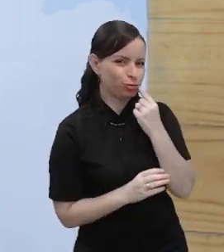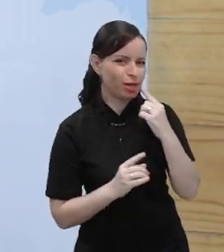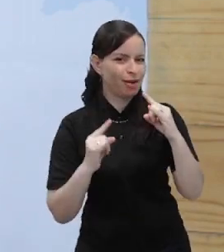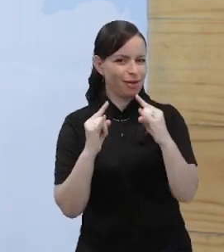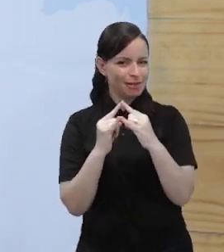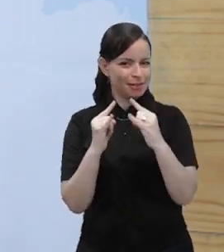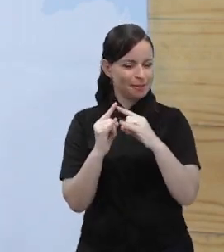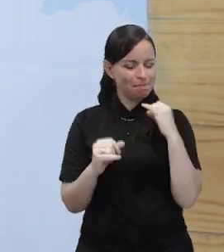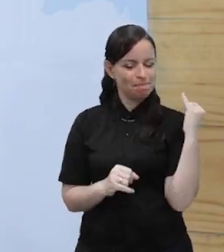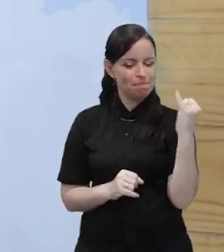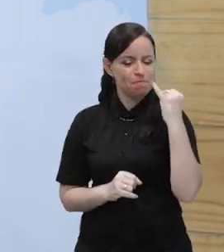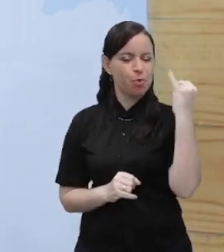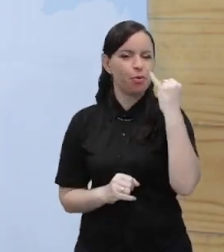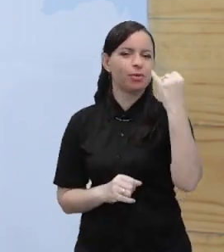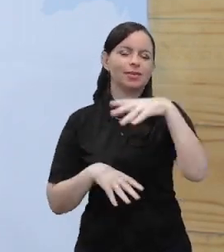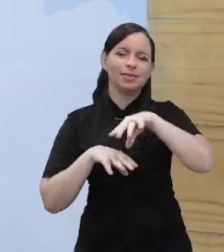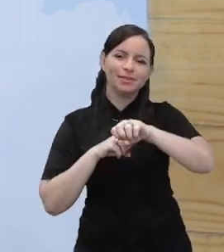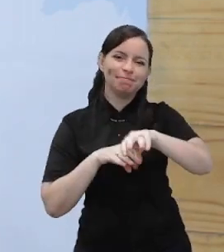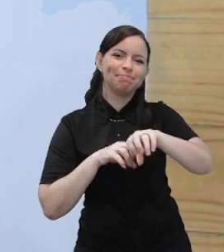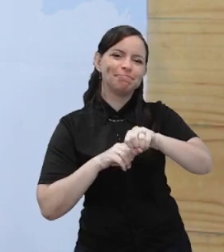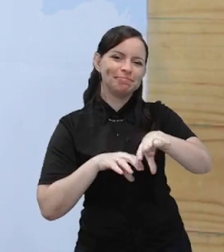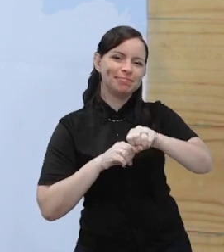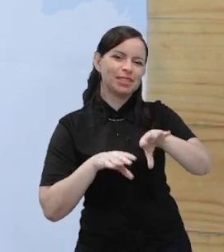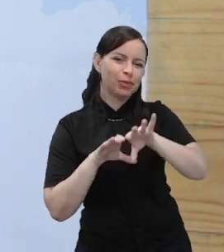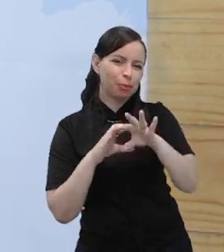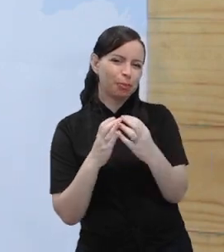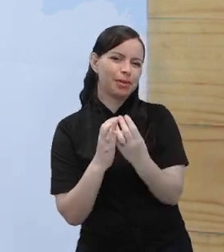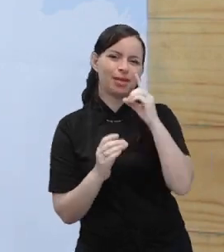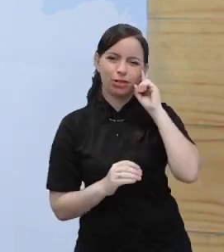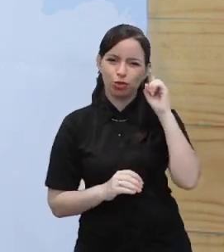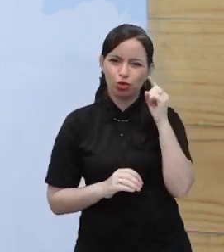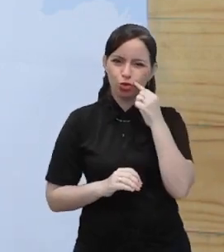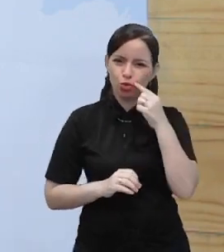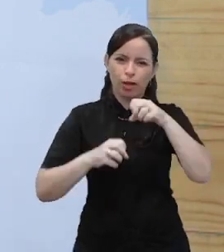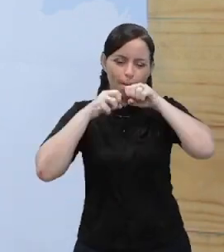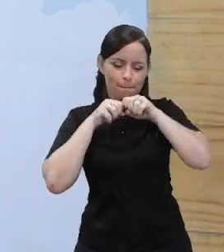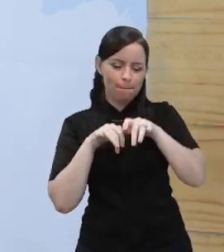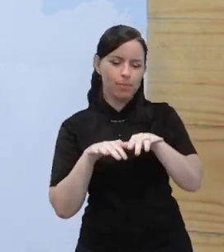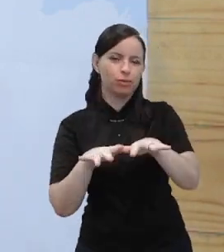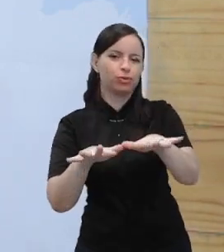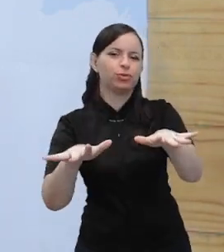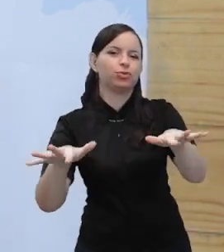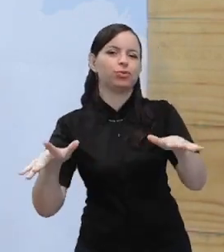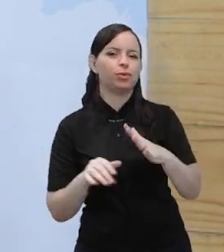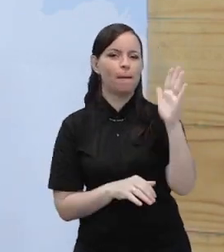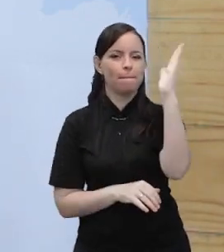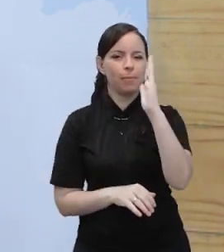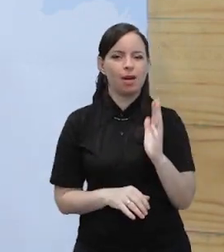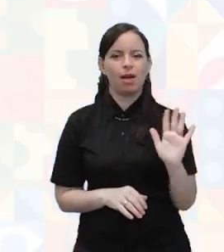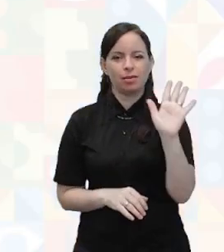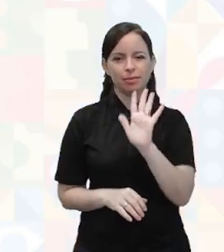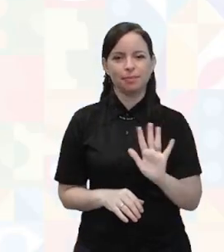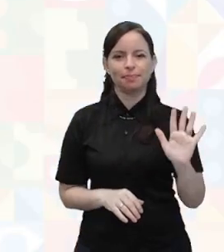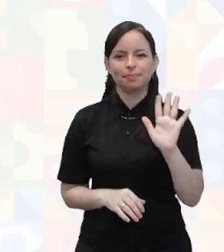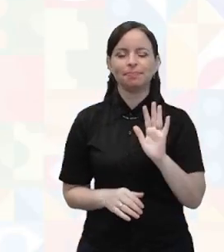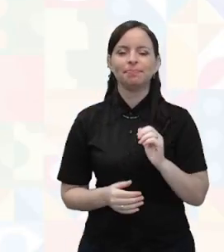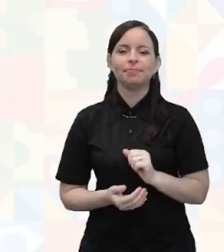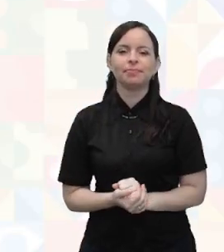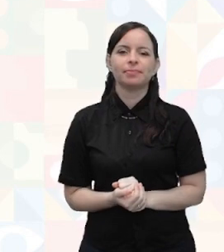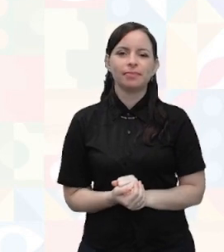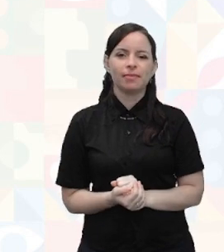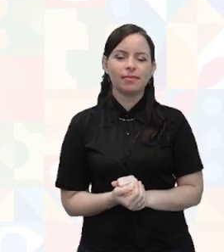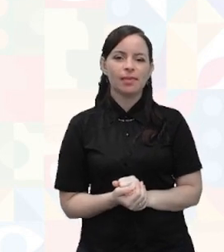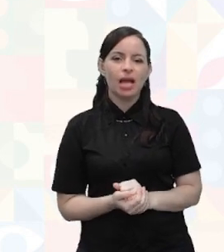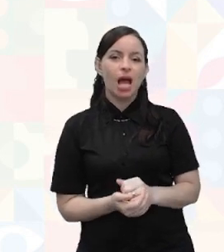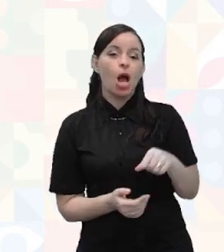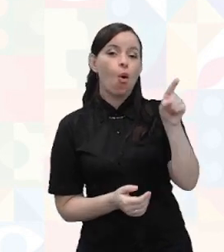muito importante, uma contribuição muito importante na difusão da língua de sinais em todo o Brasil. E a Confederação